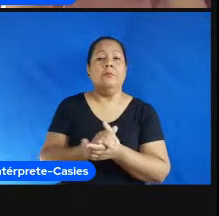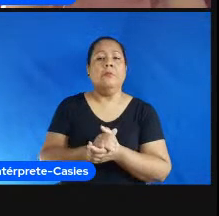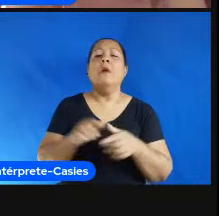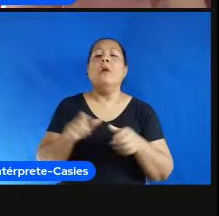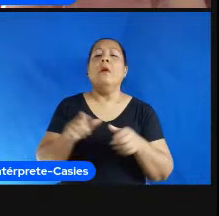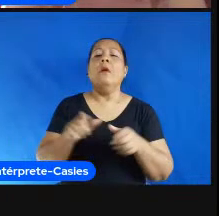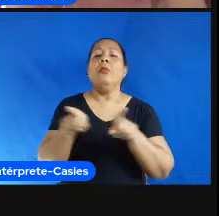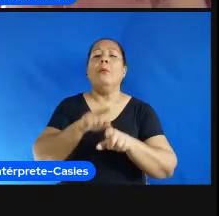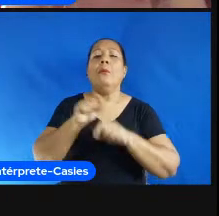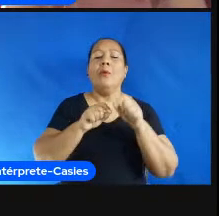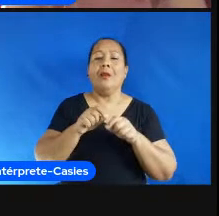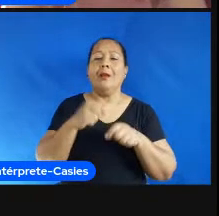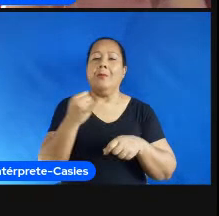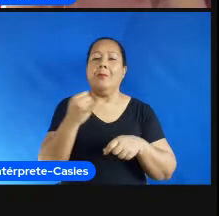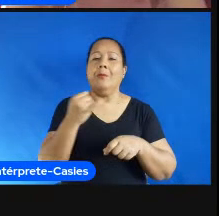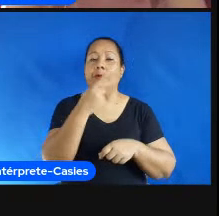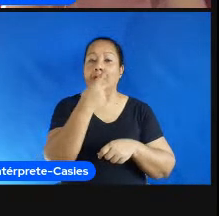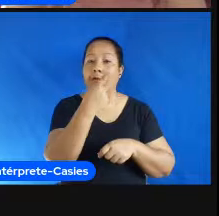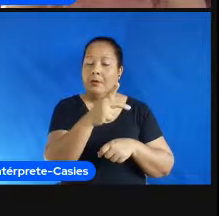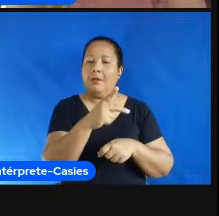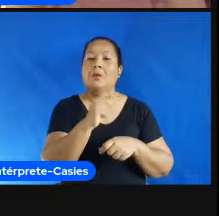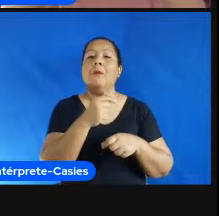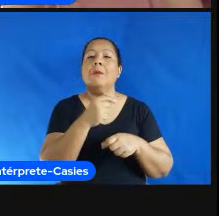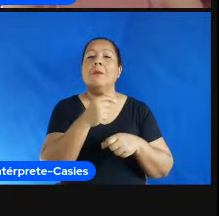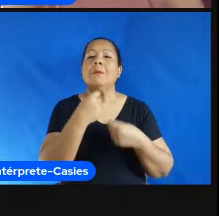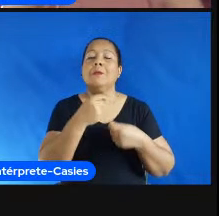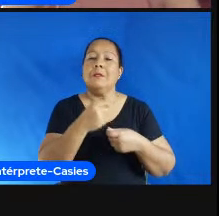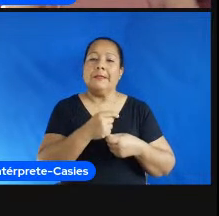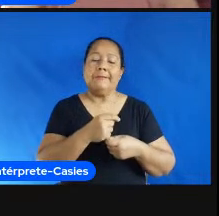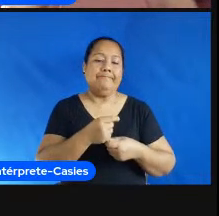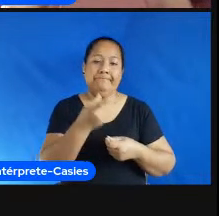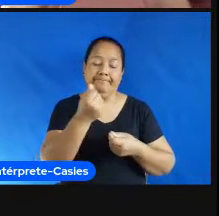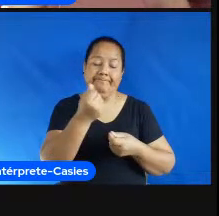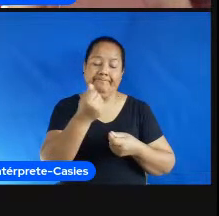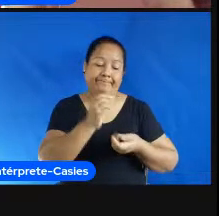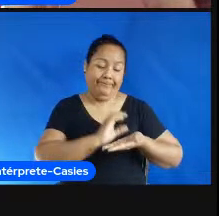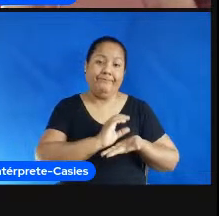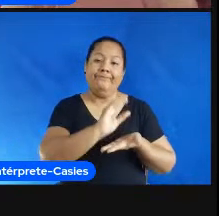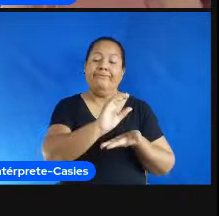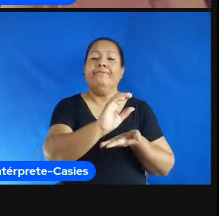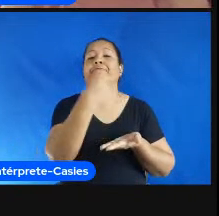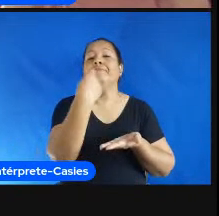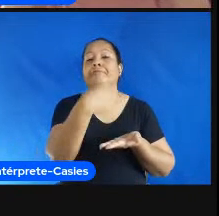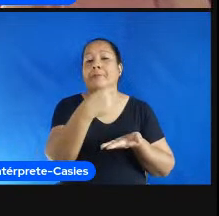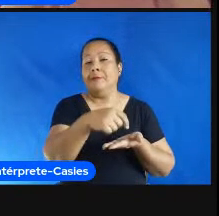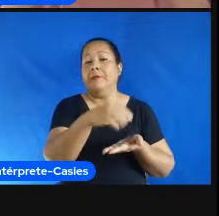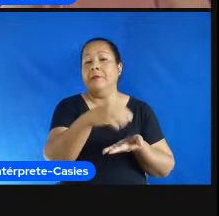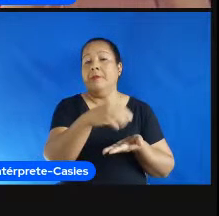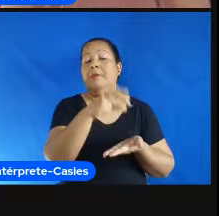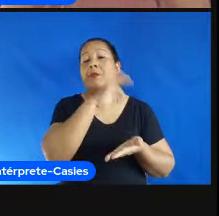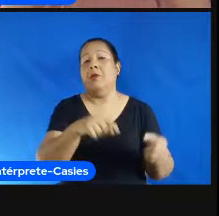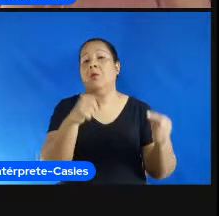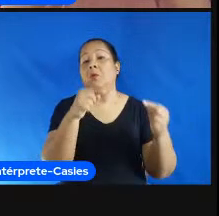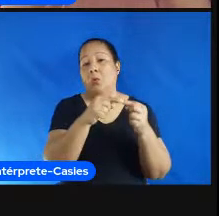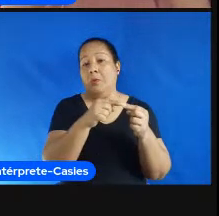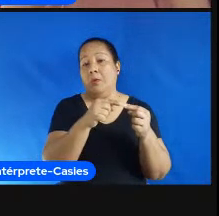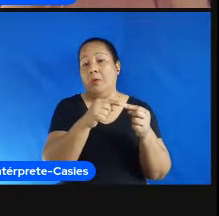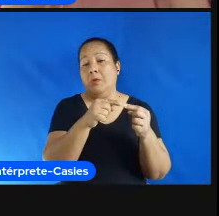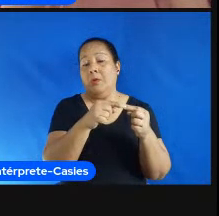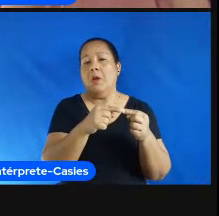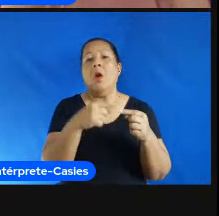materiais e formativas pra que as pessoas fiquem e quem trabalha em projetos sociais sabe que isso é muito instável sobretudo quem trabalha em projeto